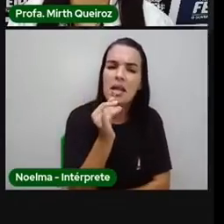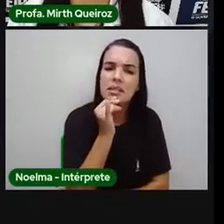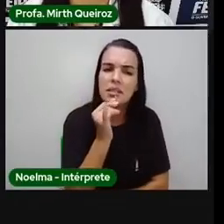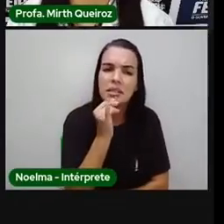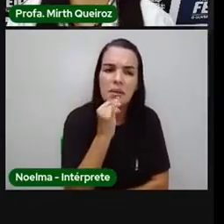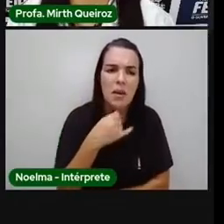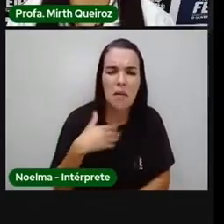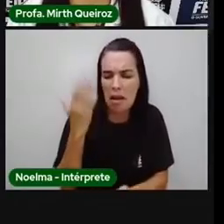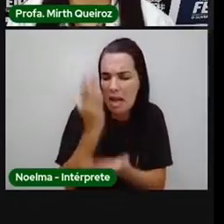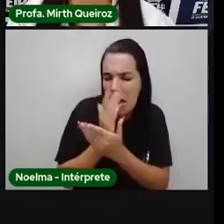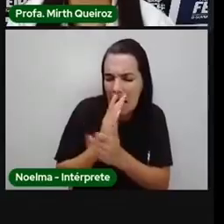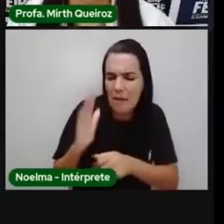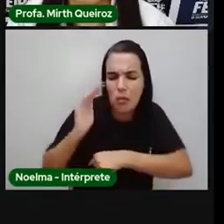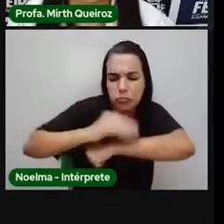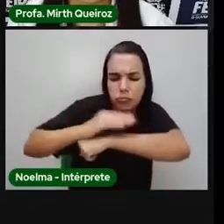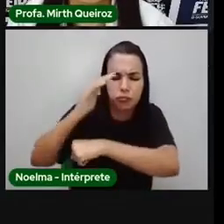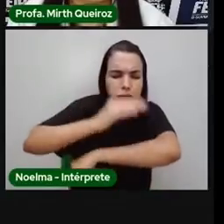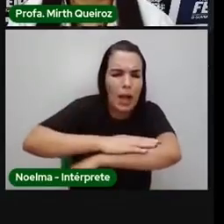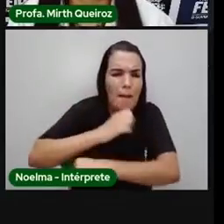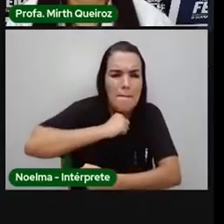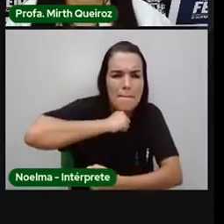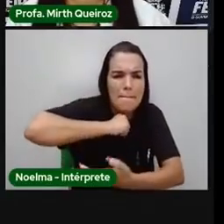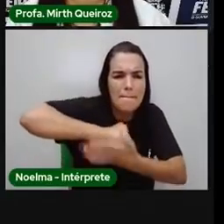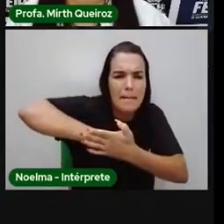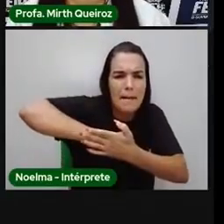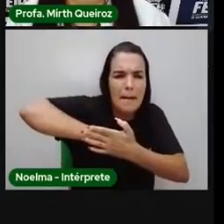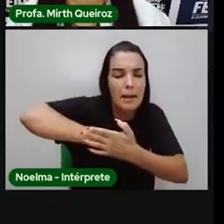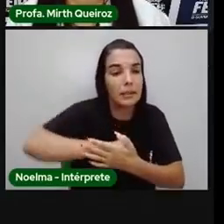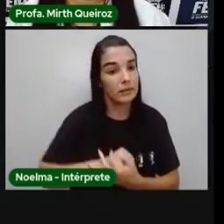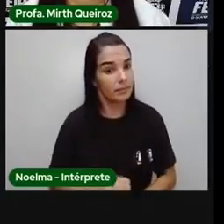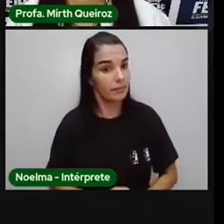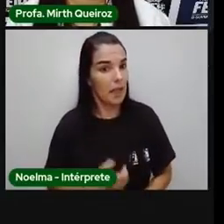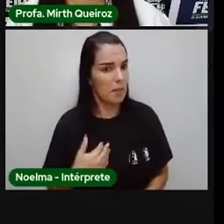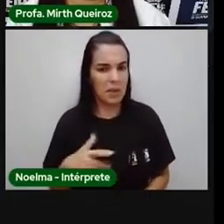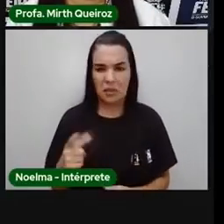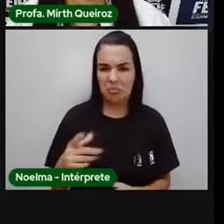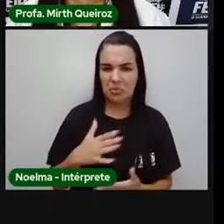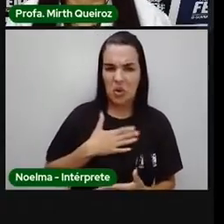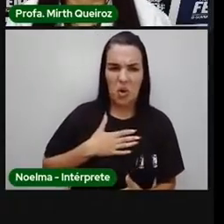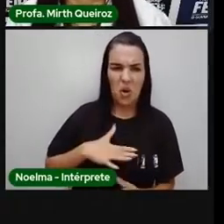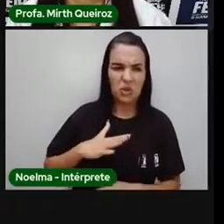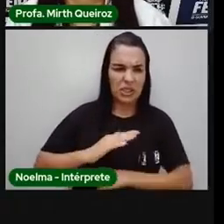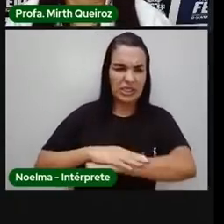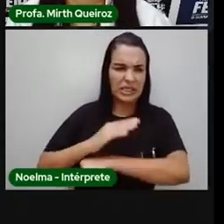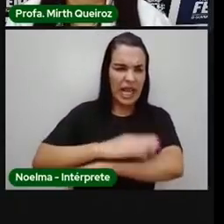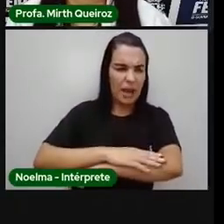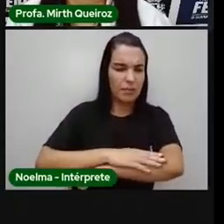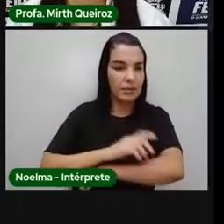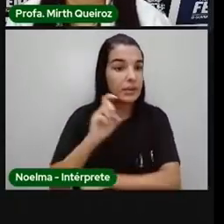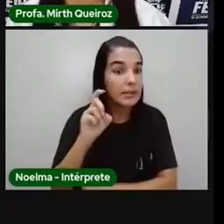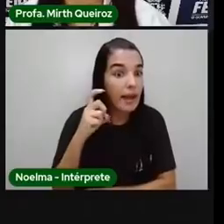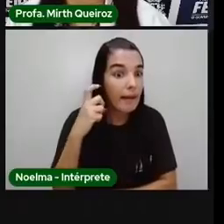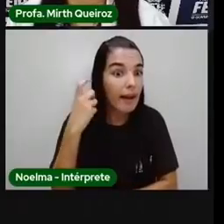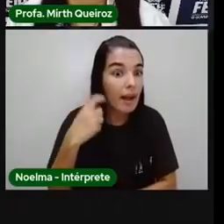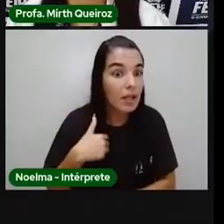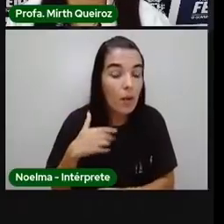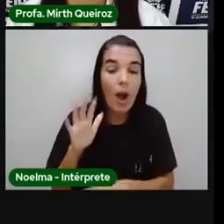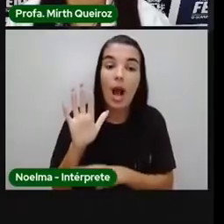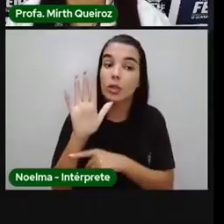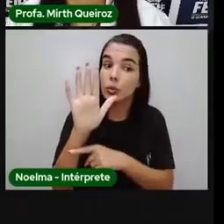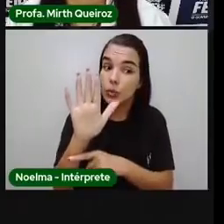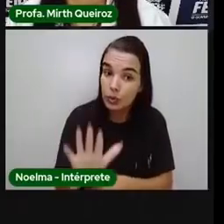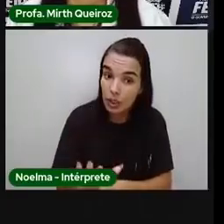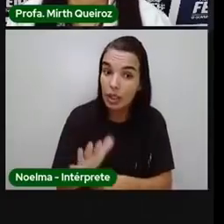quero distinguir, quero acabar com os sapos. Será se... Porque eu não gosto desse animal. Será se eu estou ajudando a preservar a